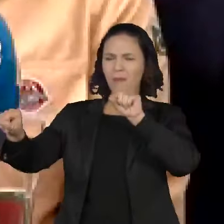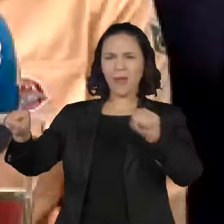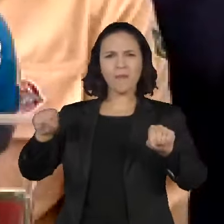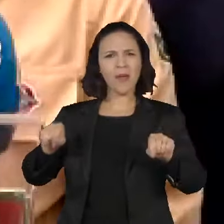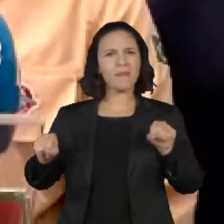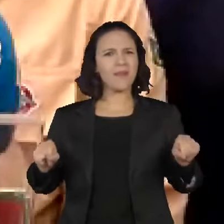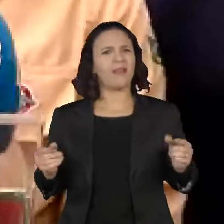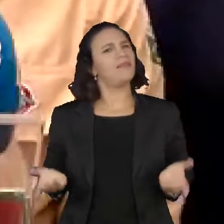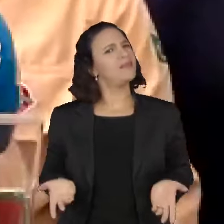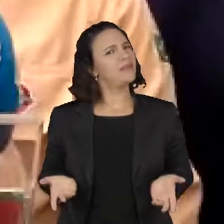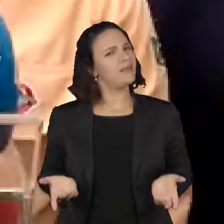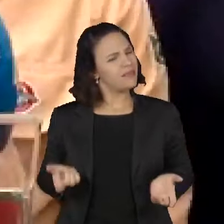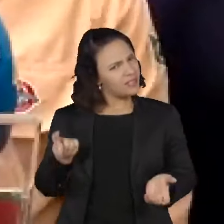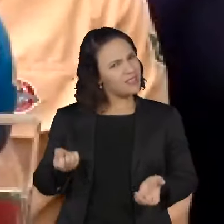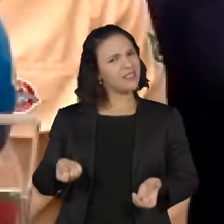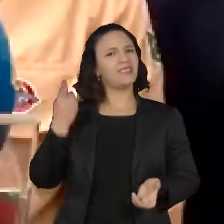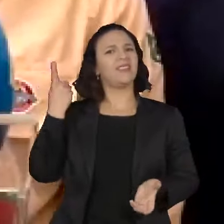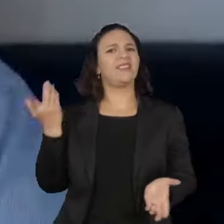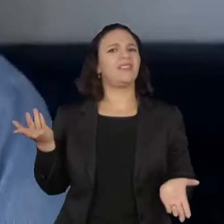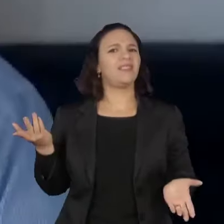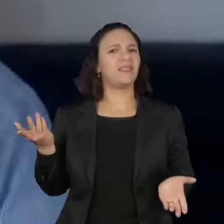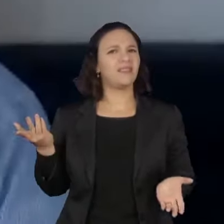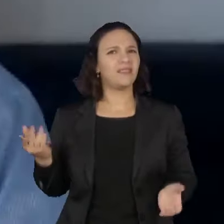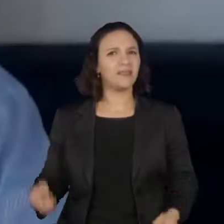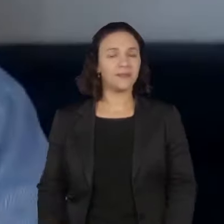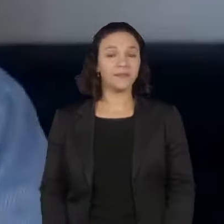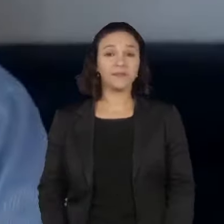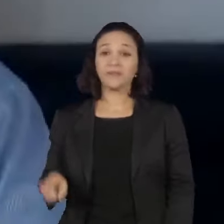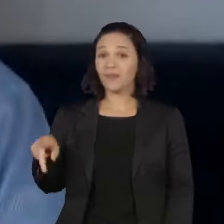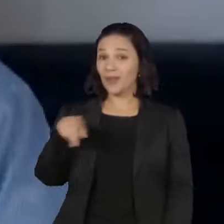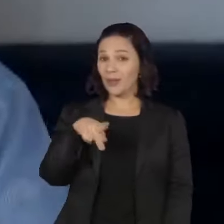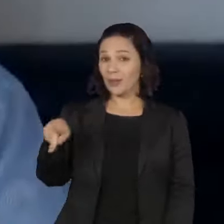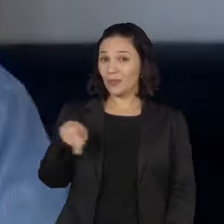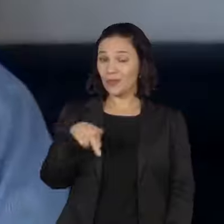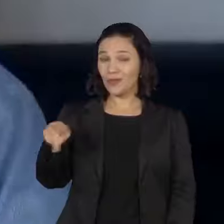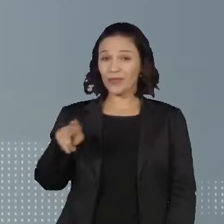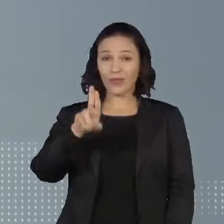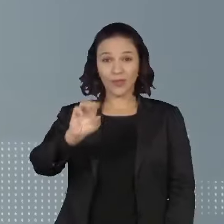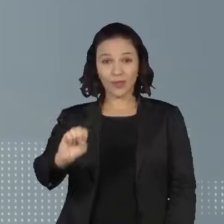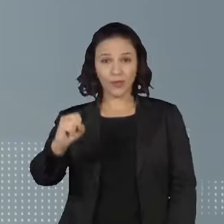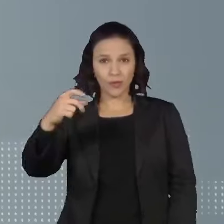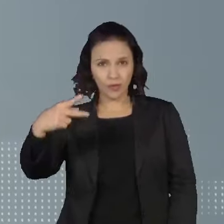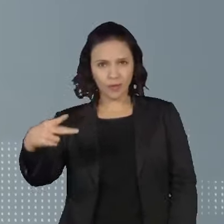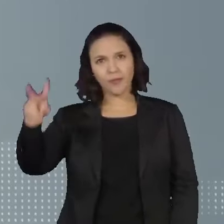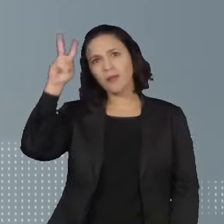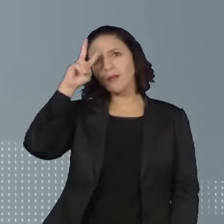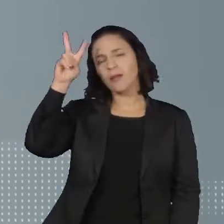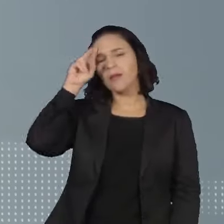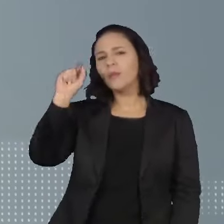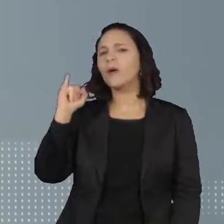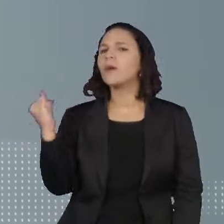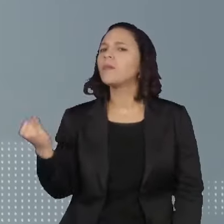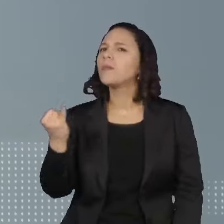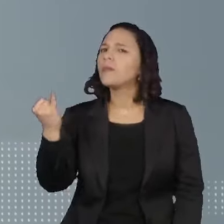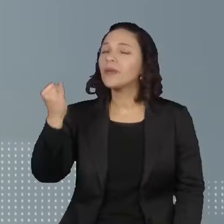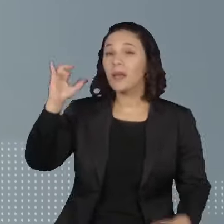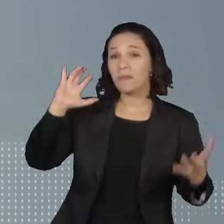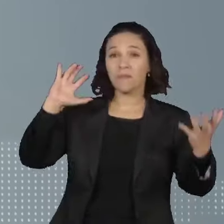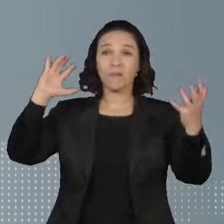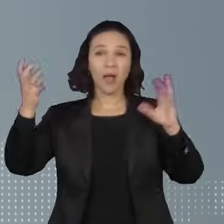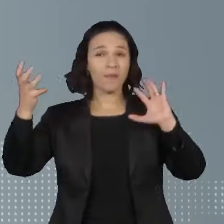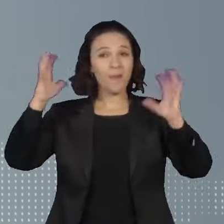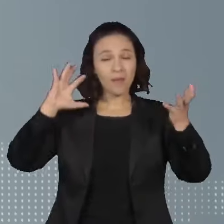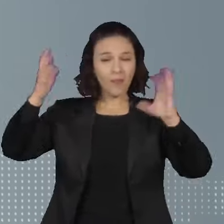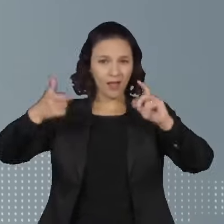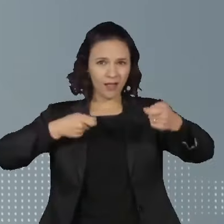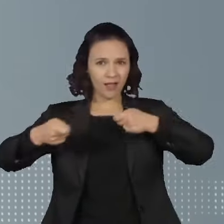concomitantemente vários municípios. Este professor da Universidade de São Paulo lembra da importância de frear as mudanças climáticas,